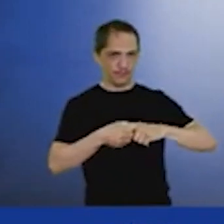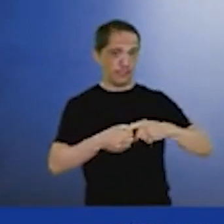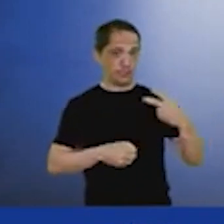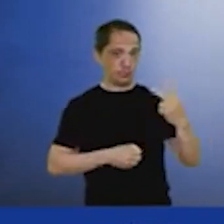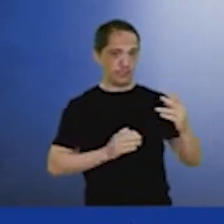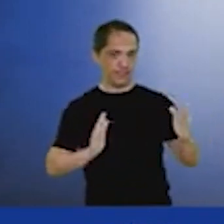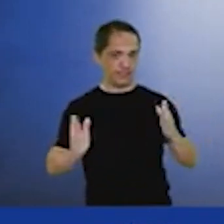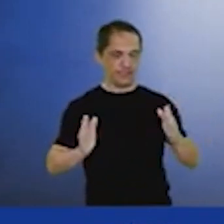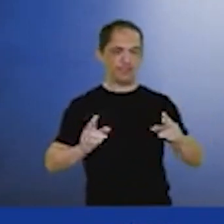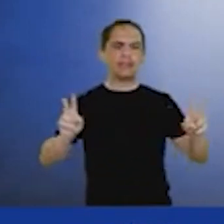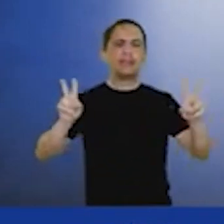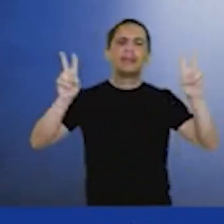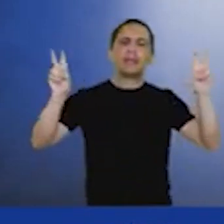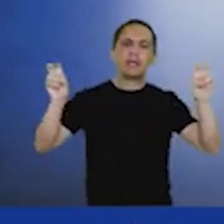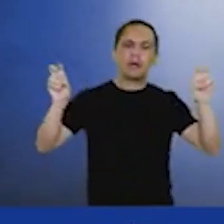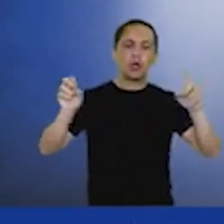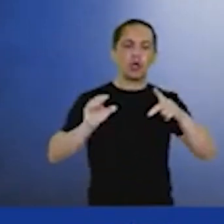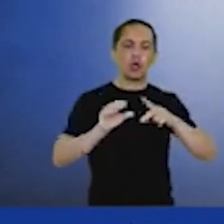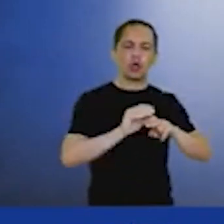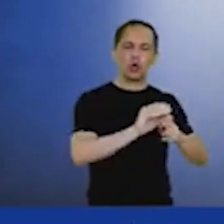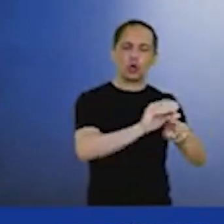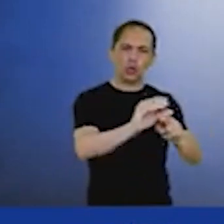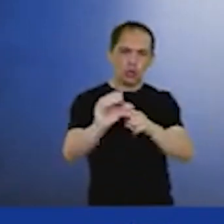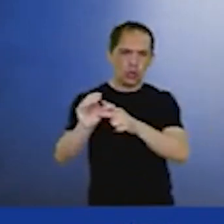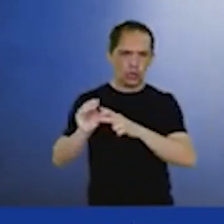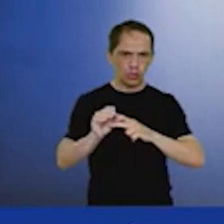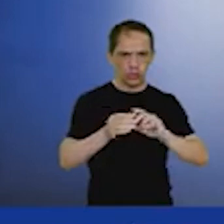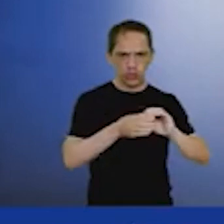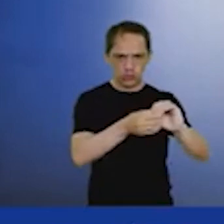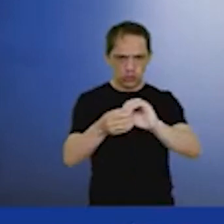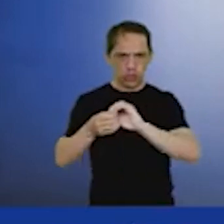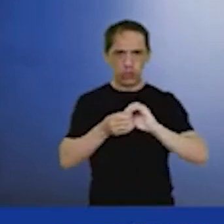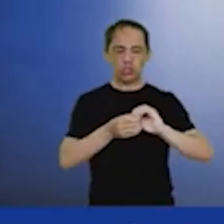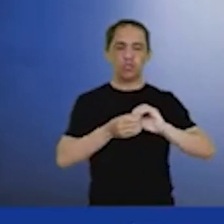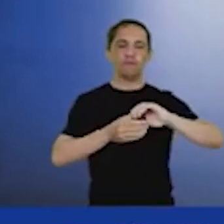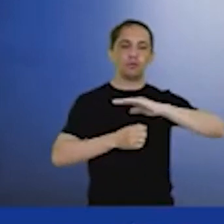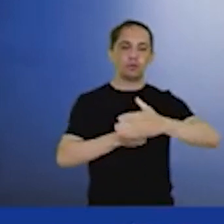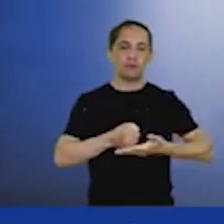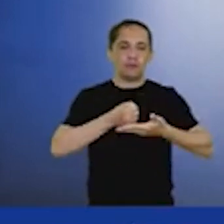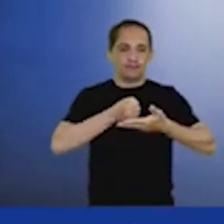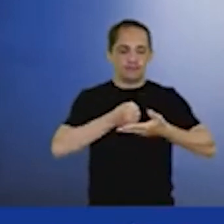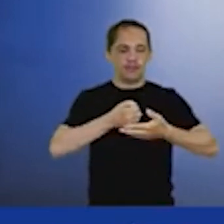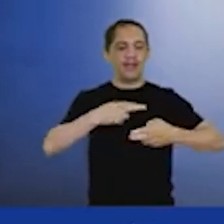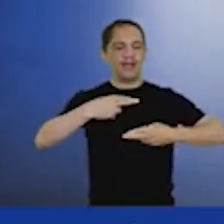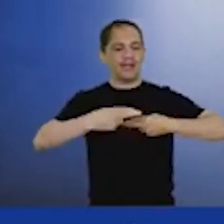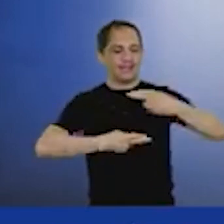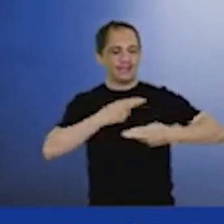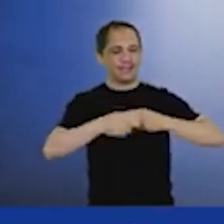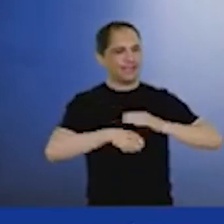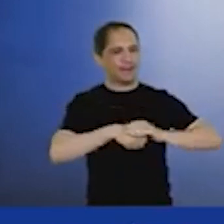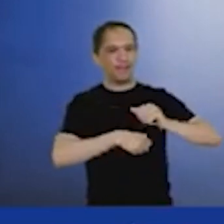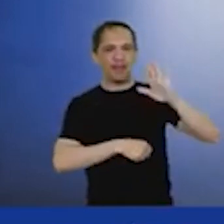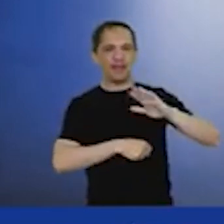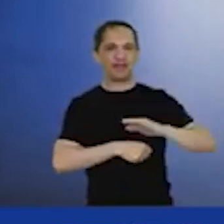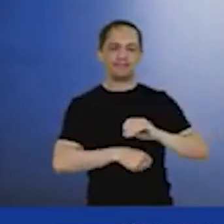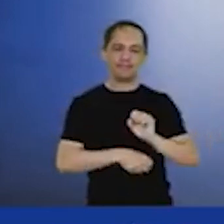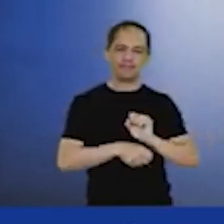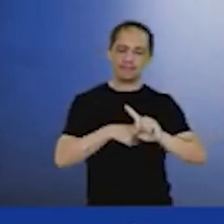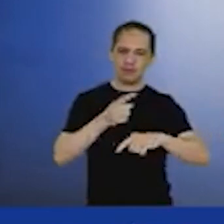abordará o tema cooperativas e sustentabilidade Recicla Mais Em instantes estaremos de volta